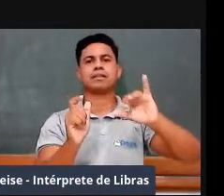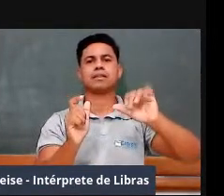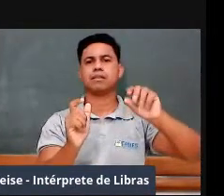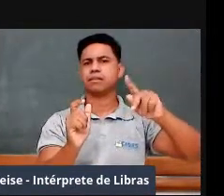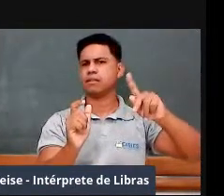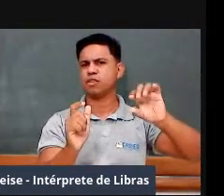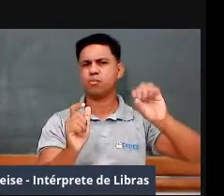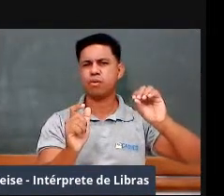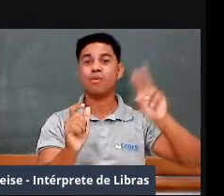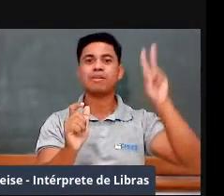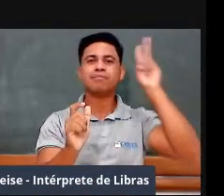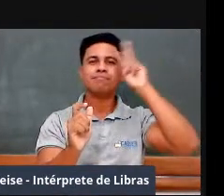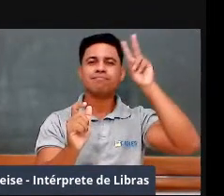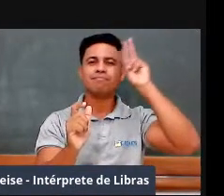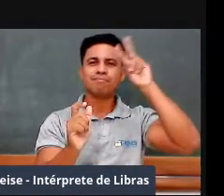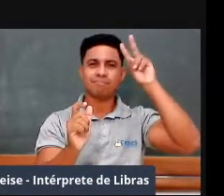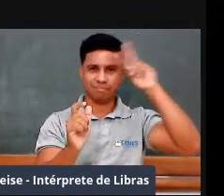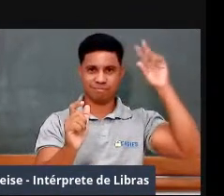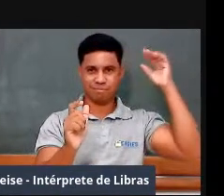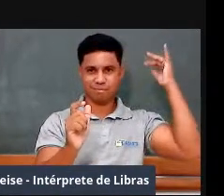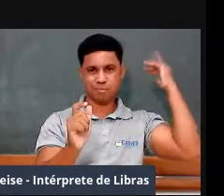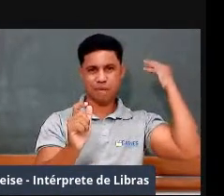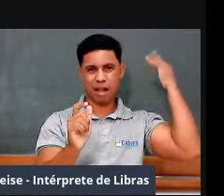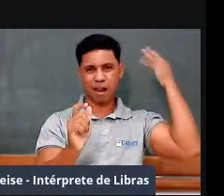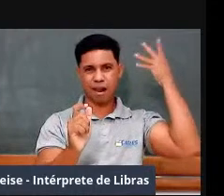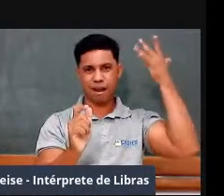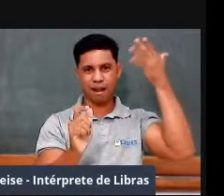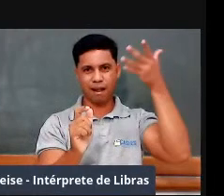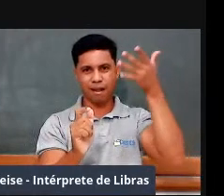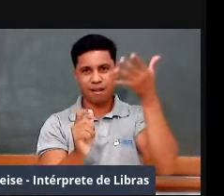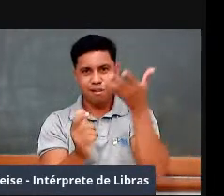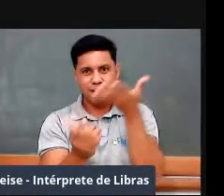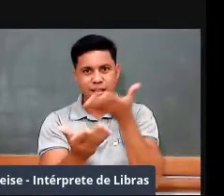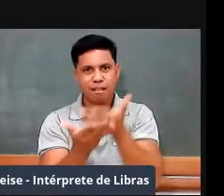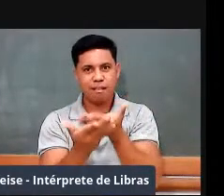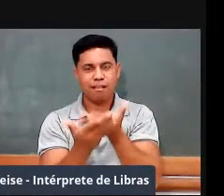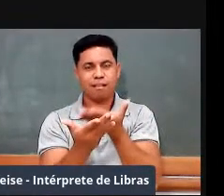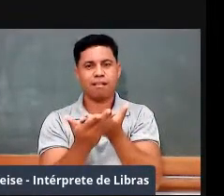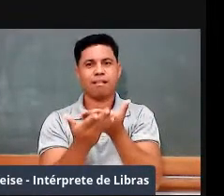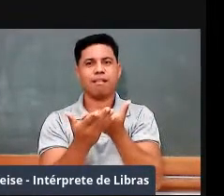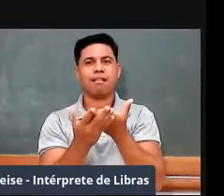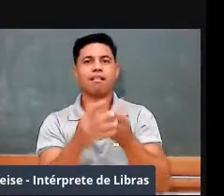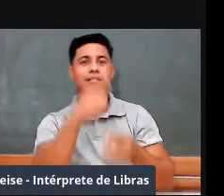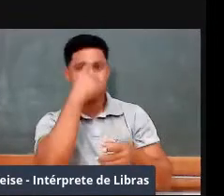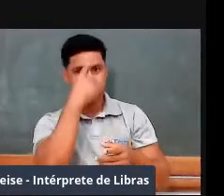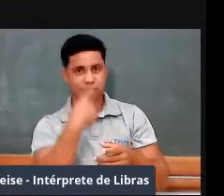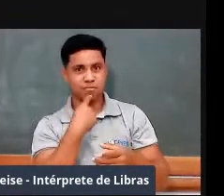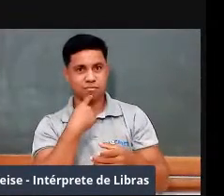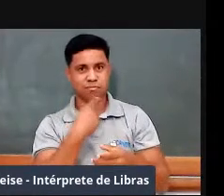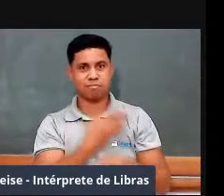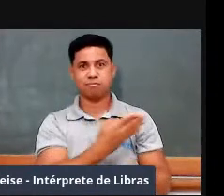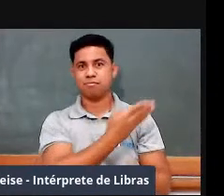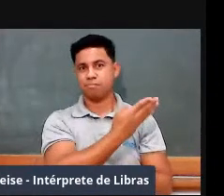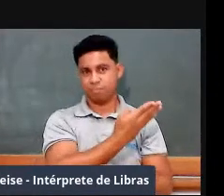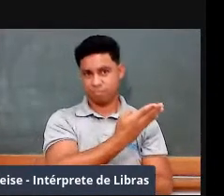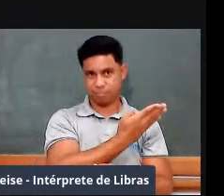bastante no tempo, nós vamos nos deparar com essa figura, e ela,